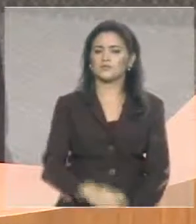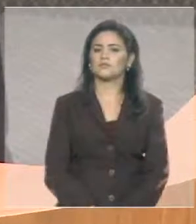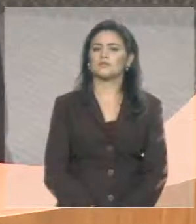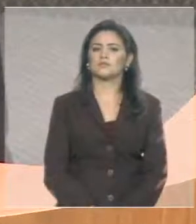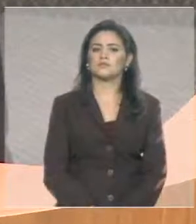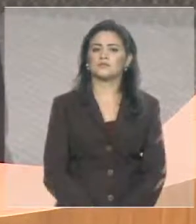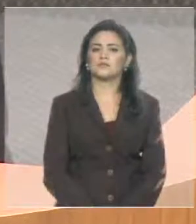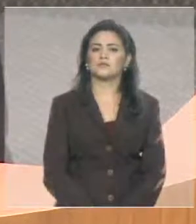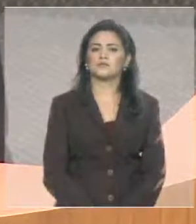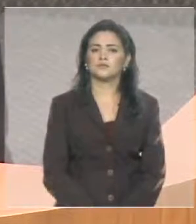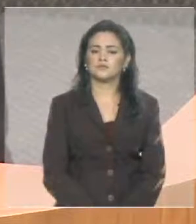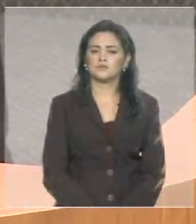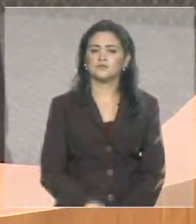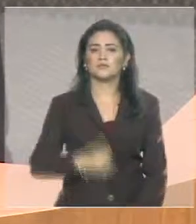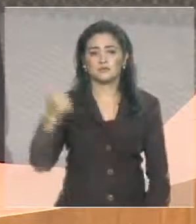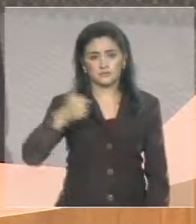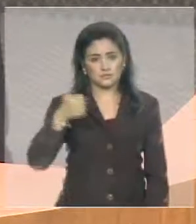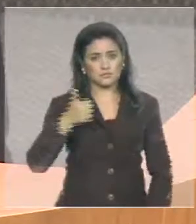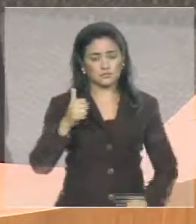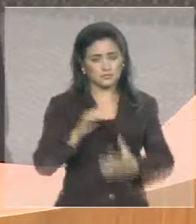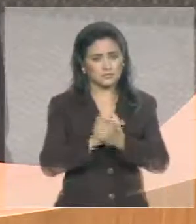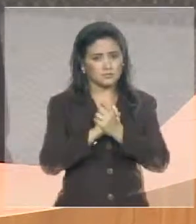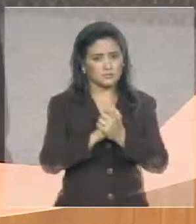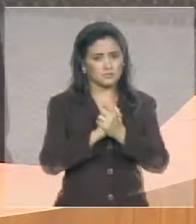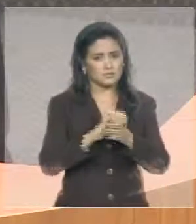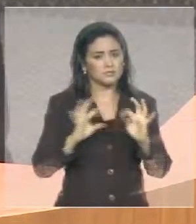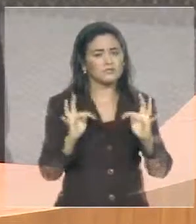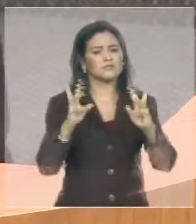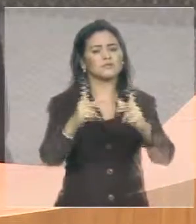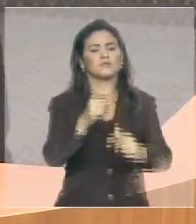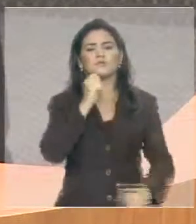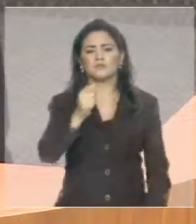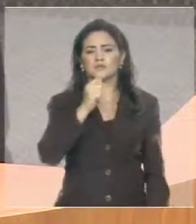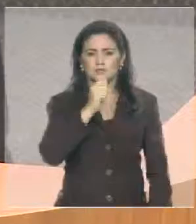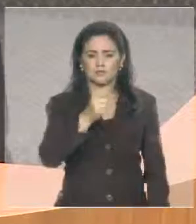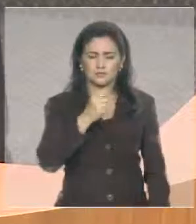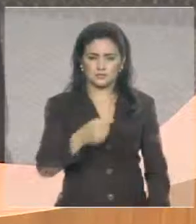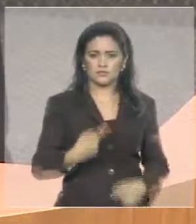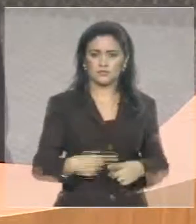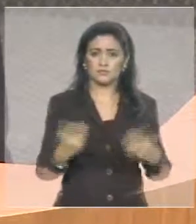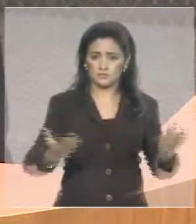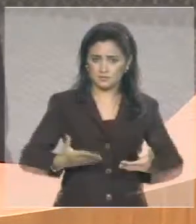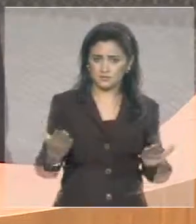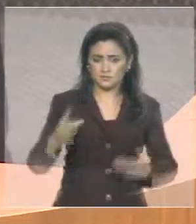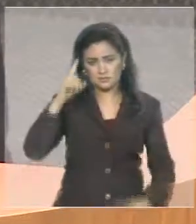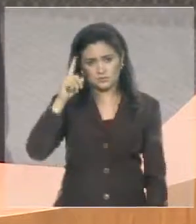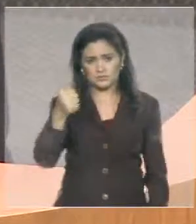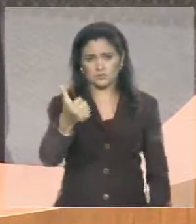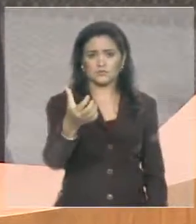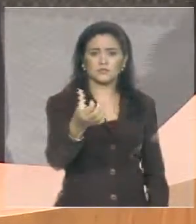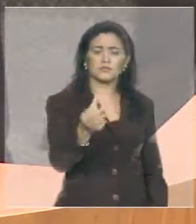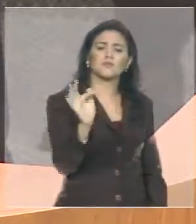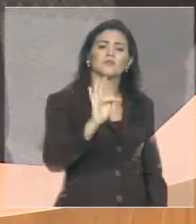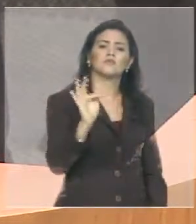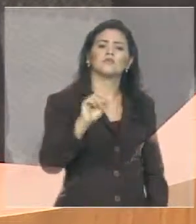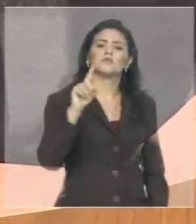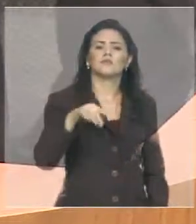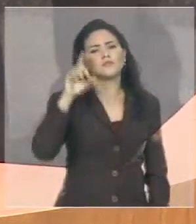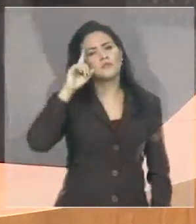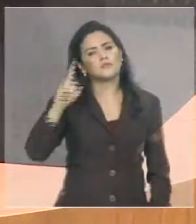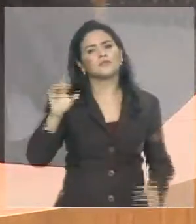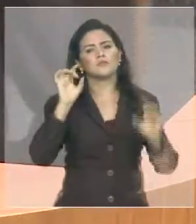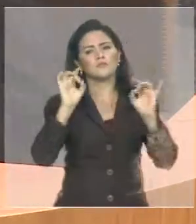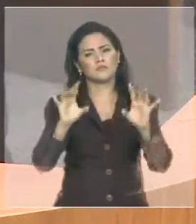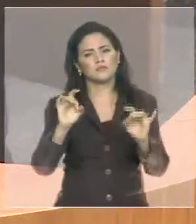a todos os repórteres. Hoje, dia 16 de fevereiro, é celebrado o Dia Nacional do Repórter, que